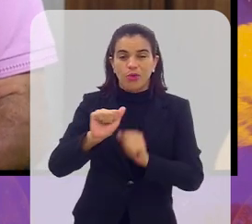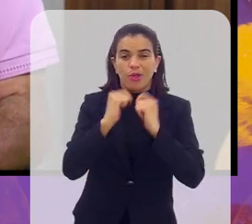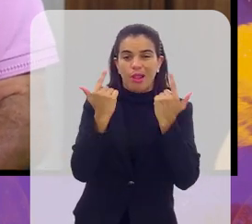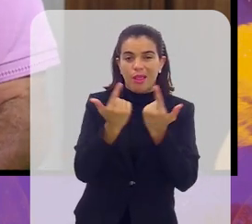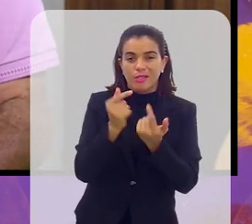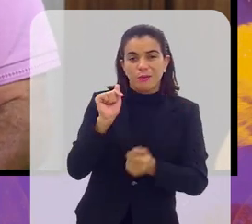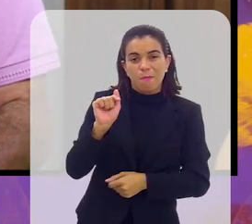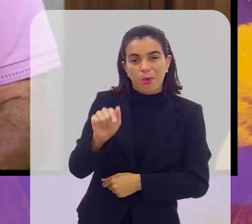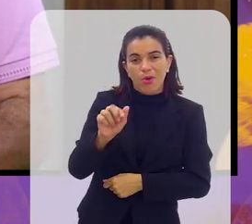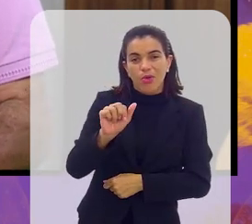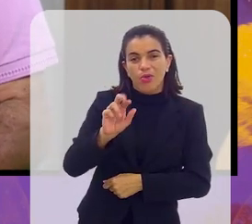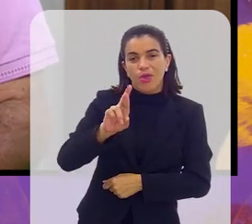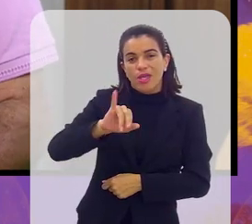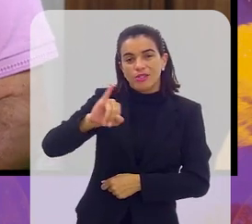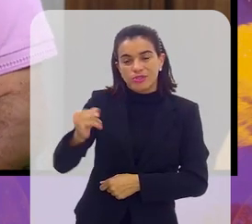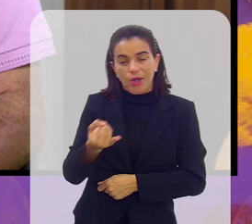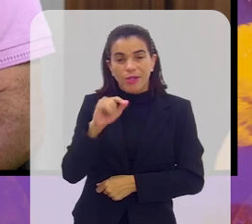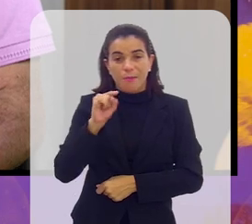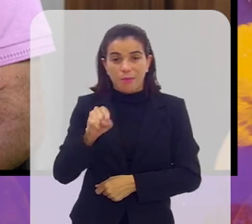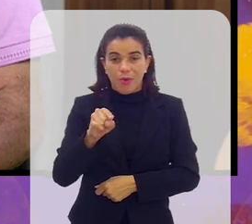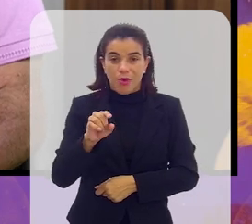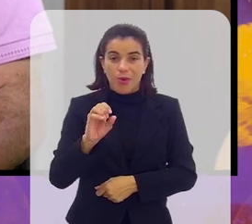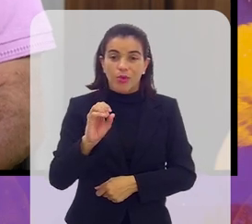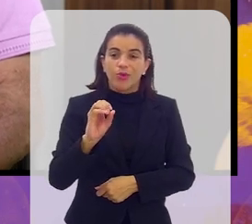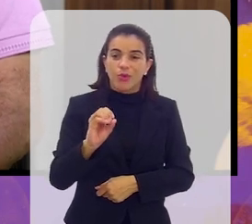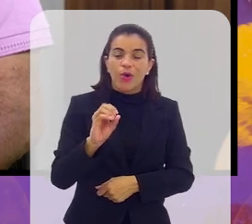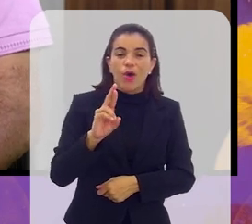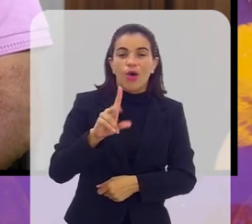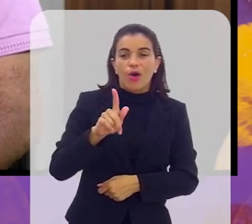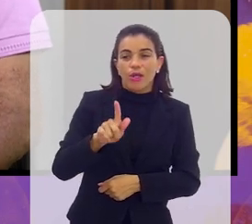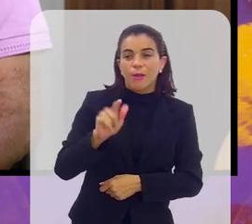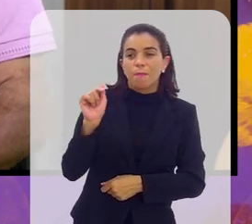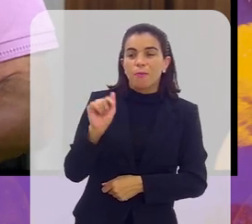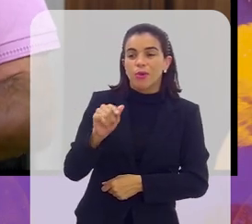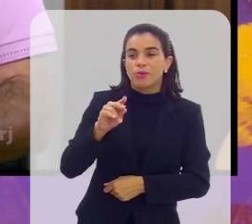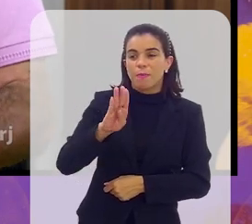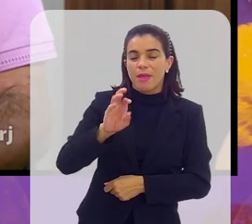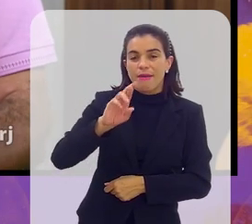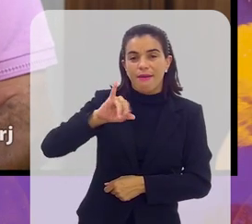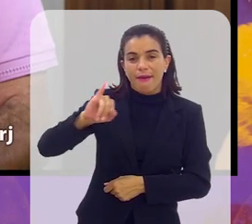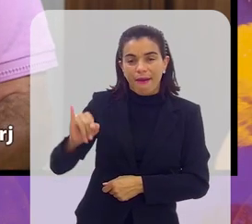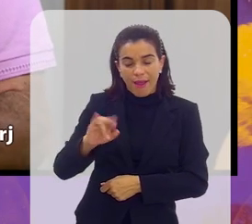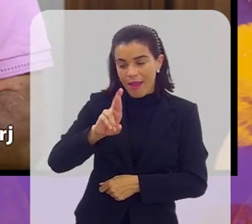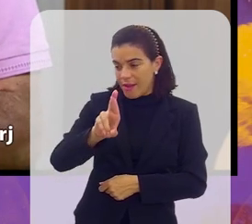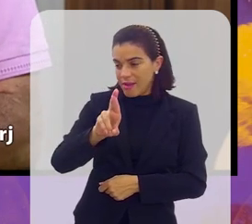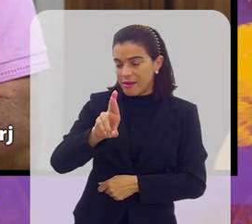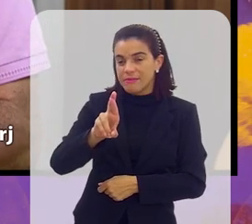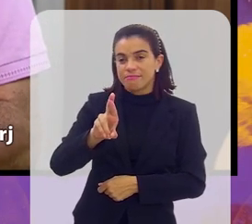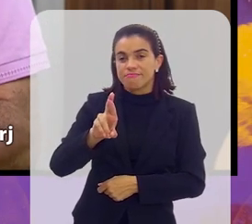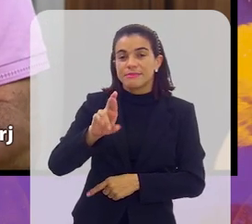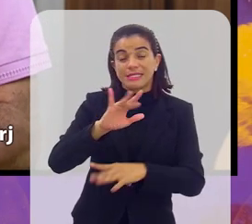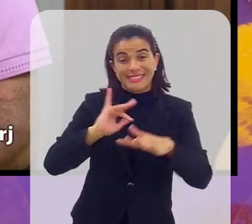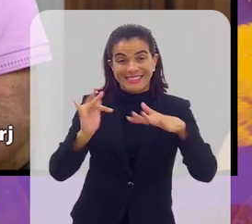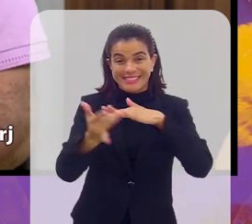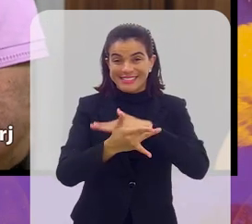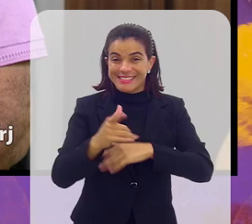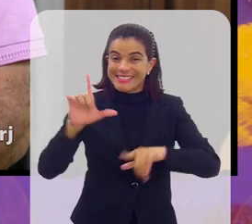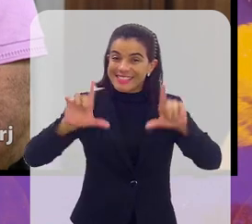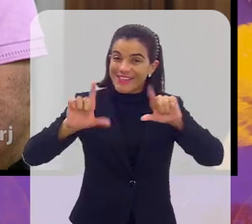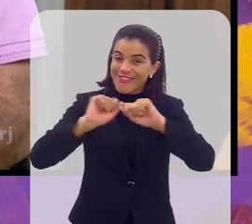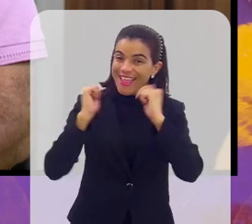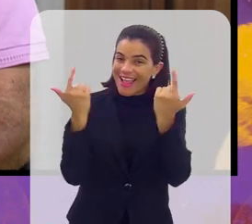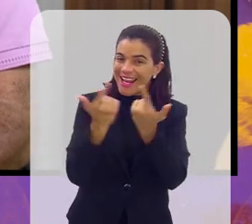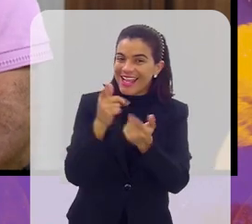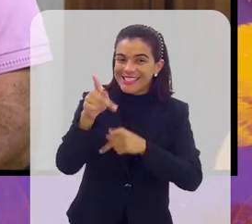www.alerge.rj.gov.br e também pelas redes sociais.